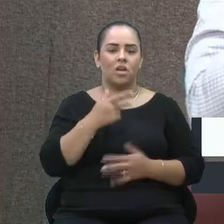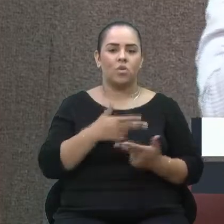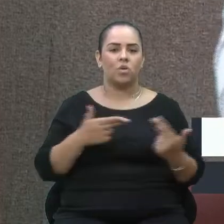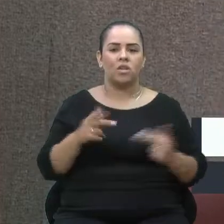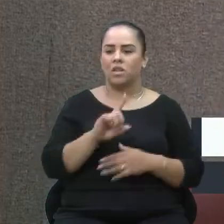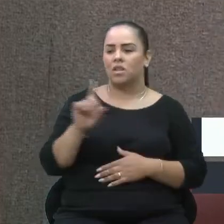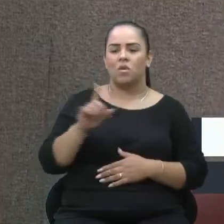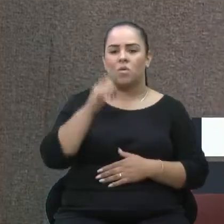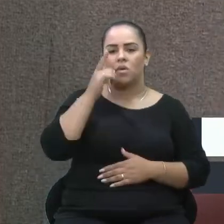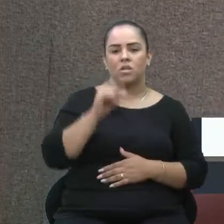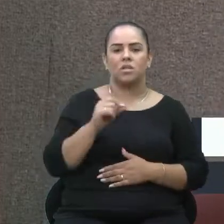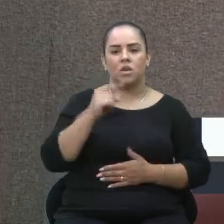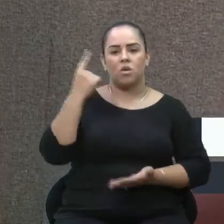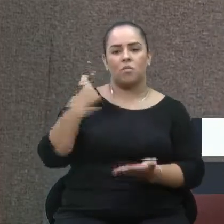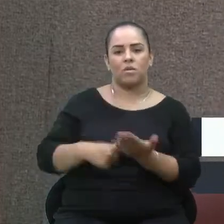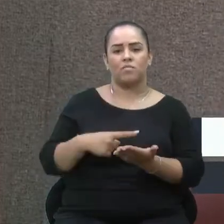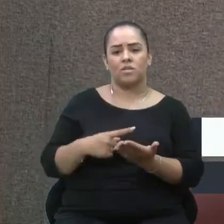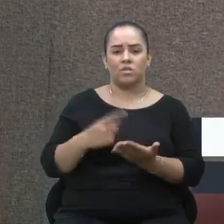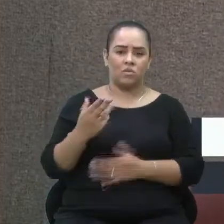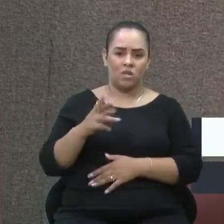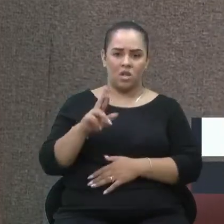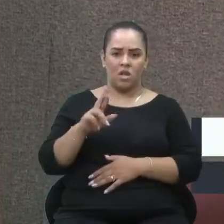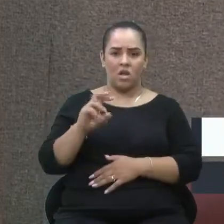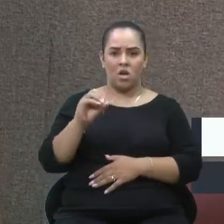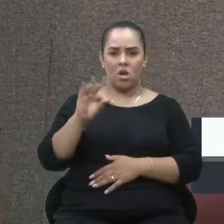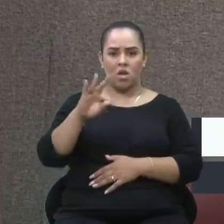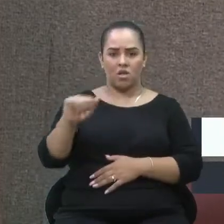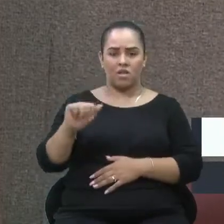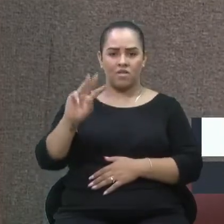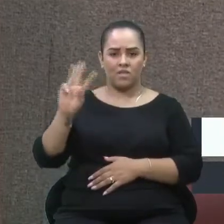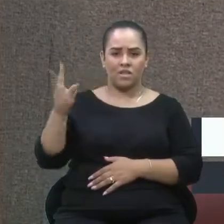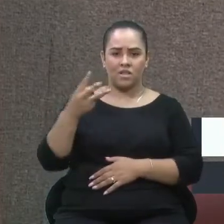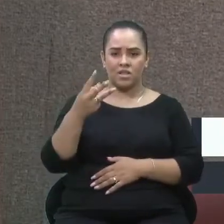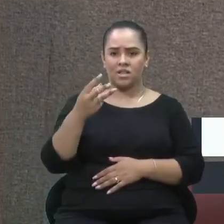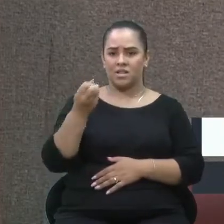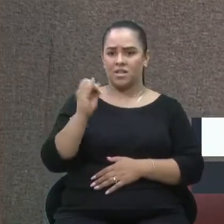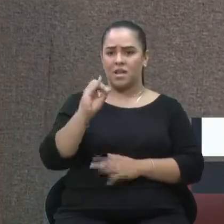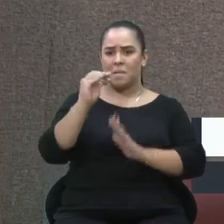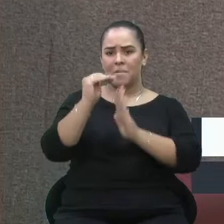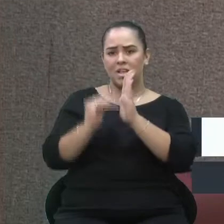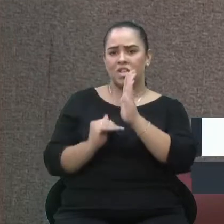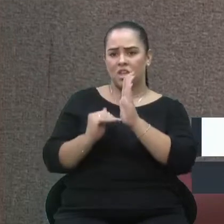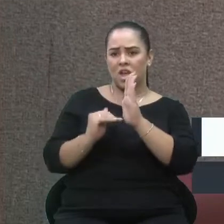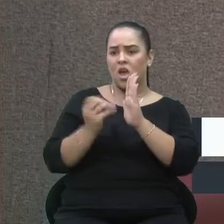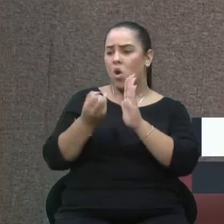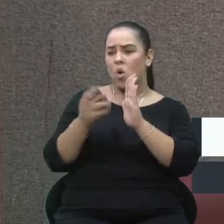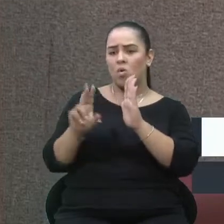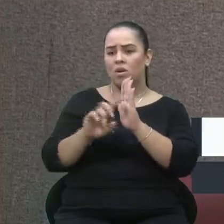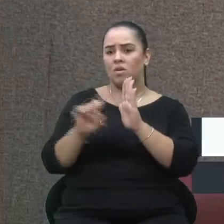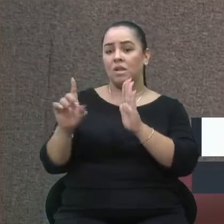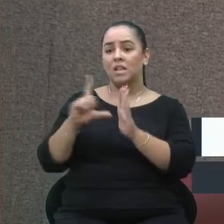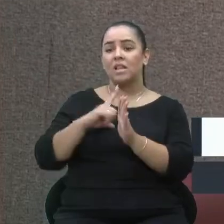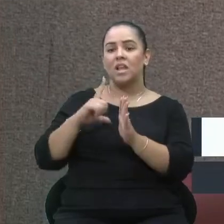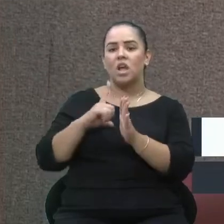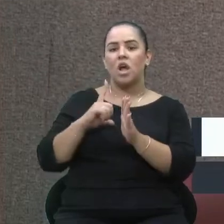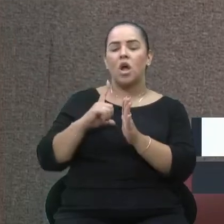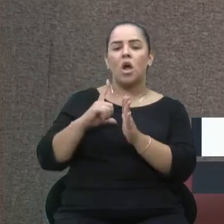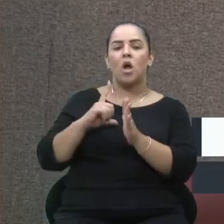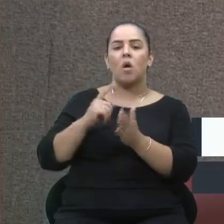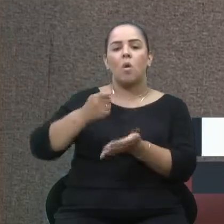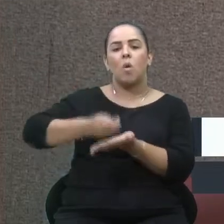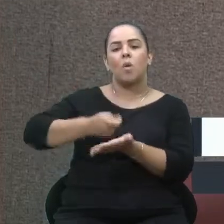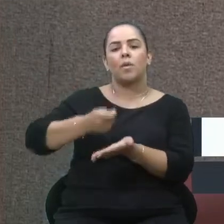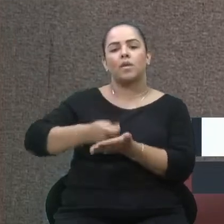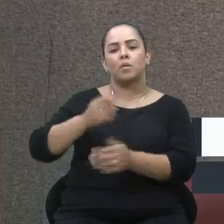cumpridas aqui, da Visat, isso aí está em contrato. Independente de baixar a tarifa ou não, eles têm obrigação de cumprir isso. É mais